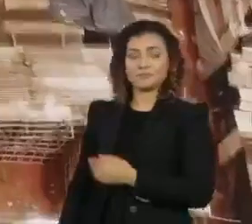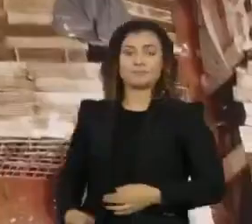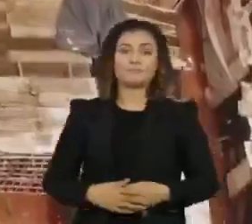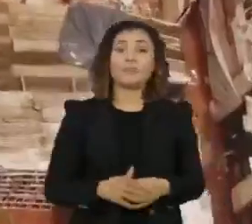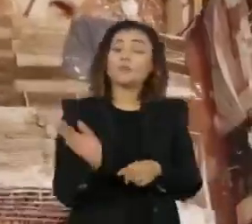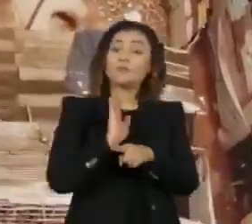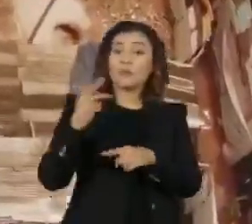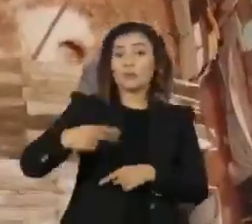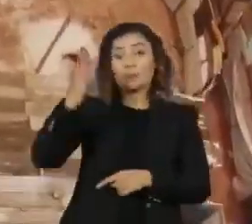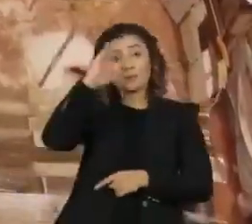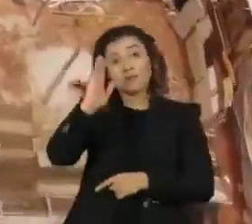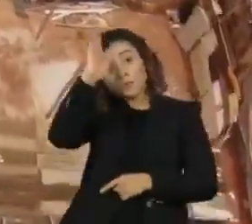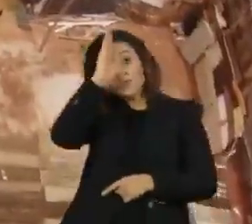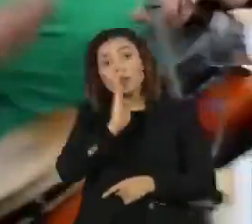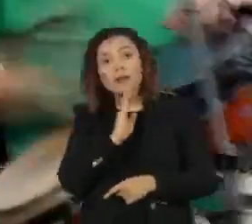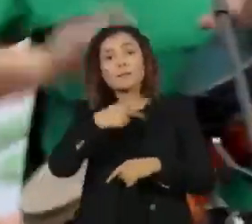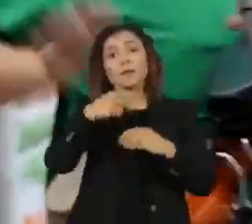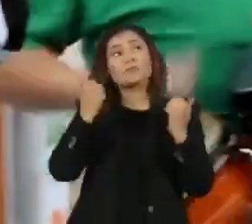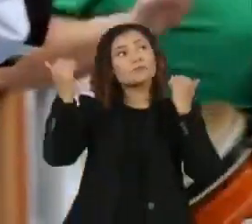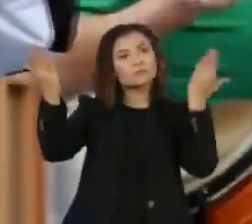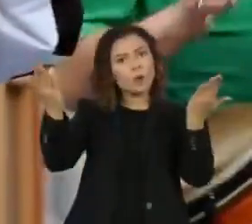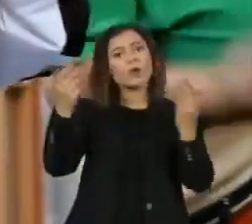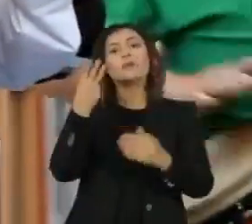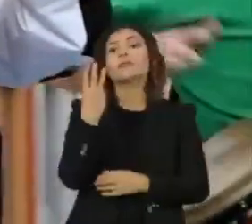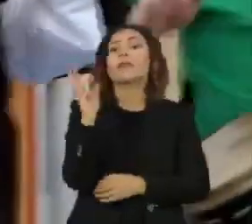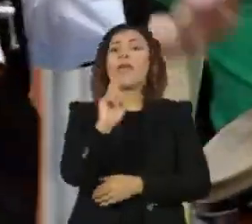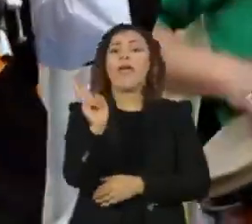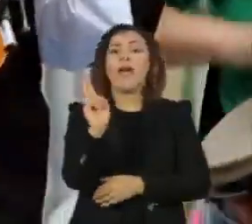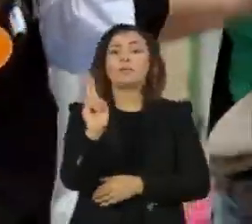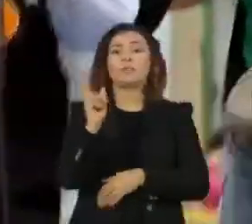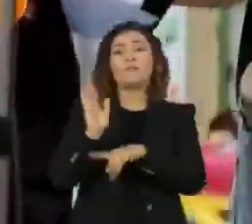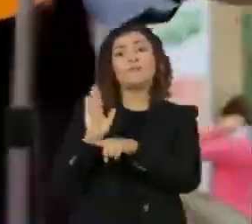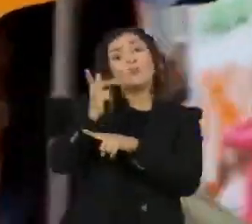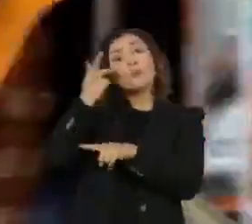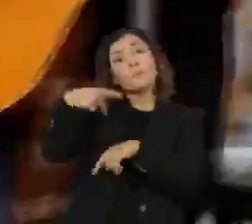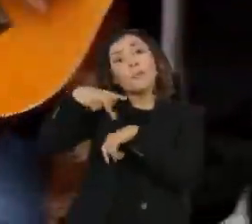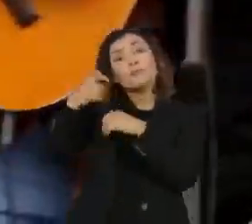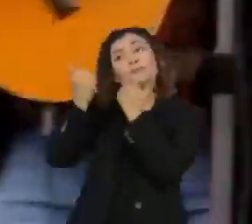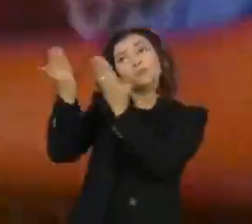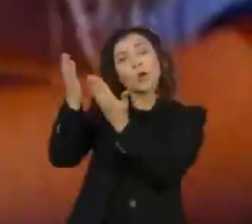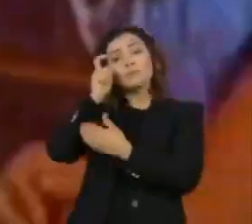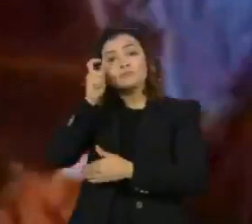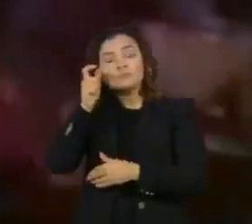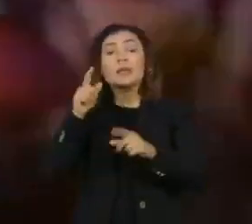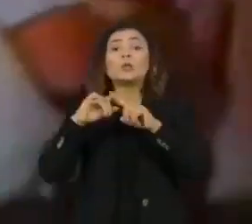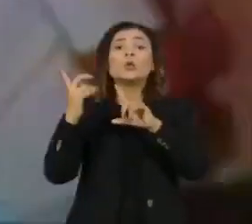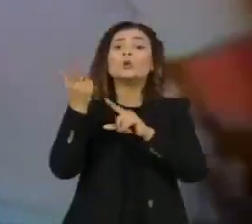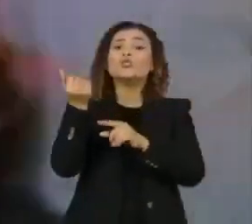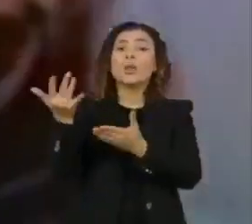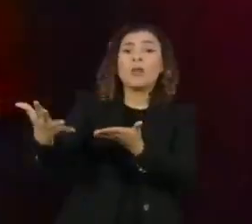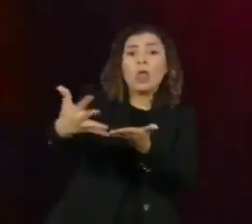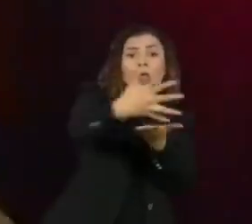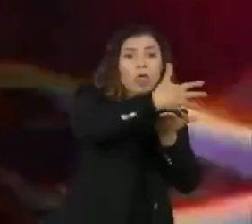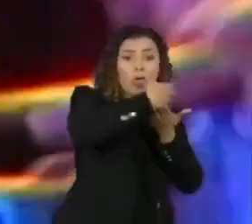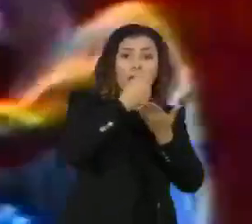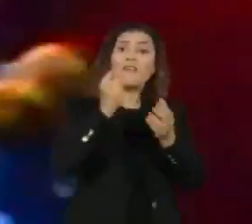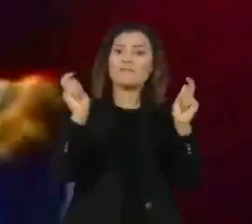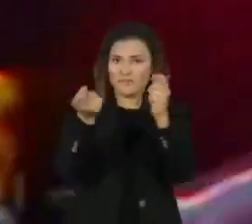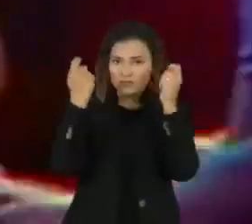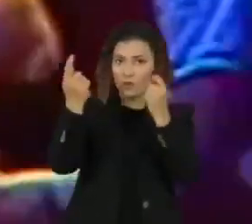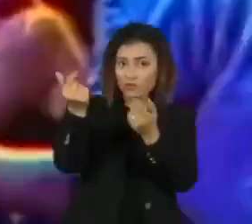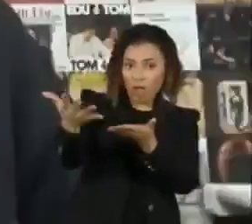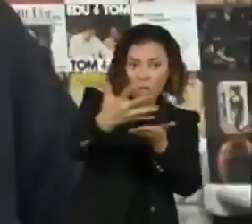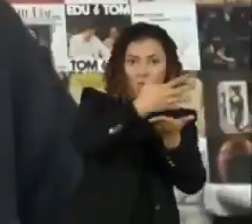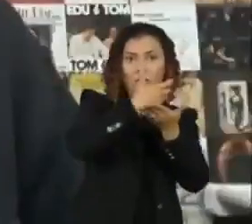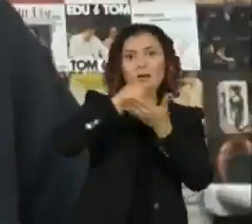filmes brasileiros são gratuitos, os internacionais custam 3 reais e todo o dinheiro arrecadado durante o festival irá